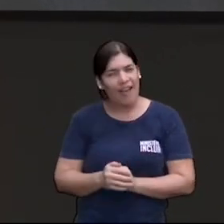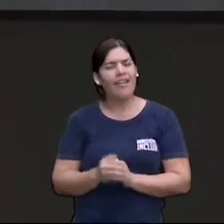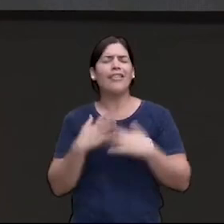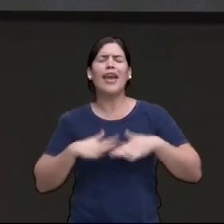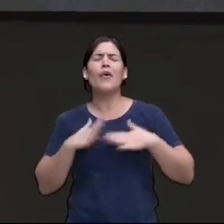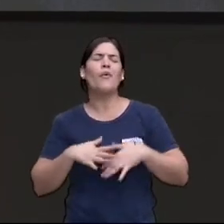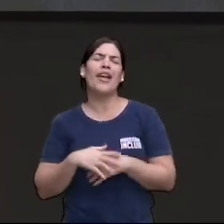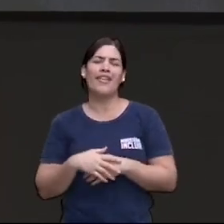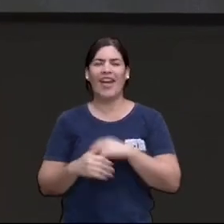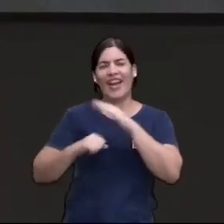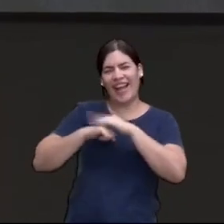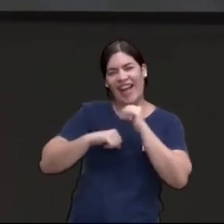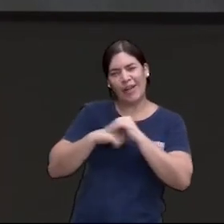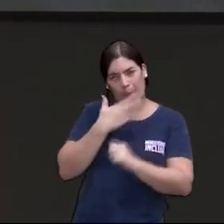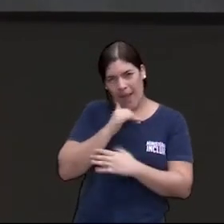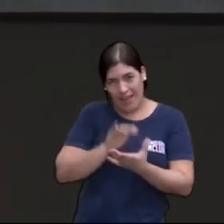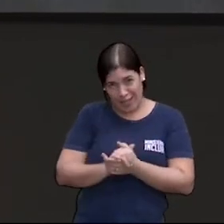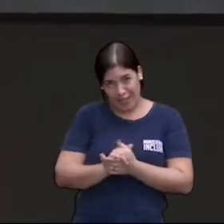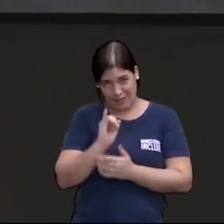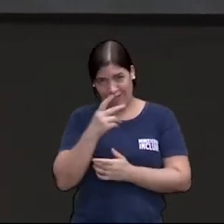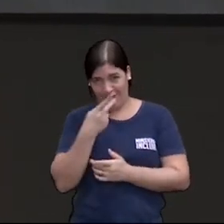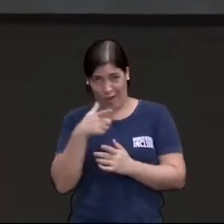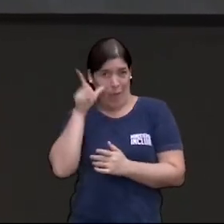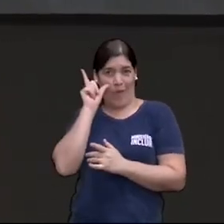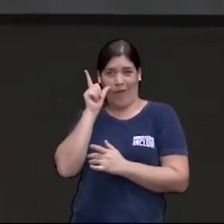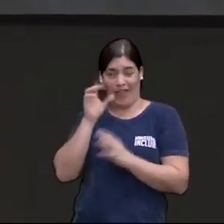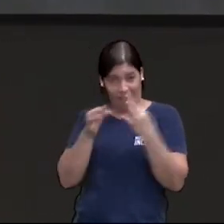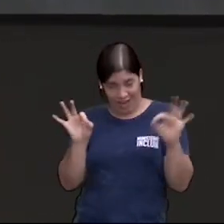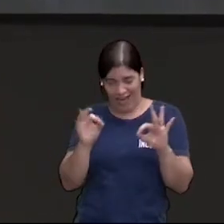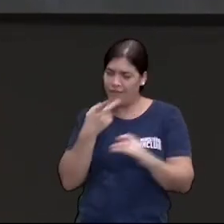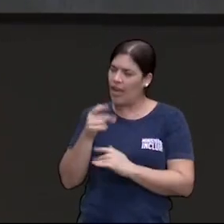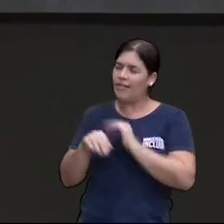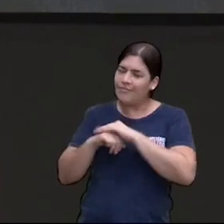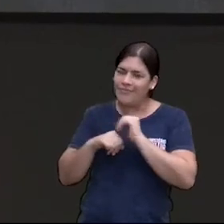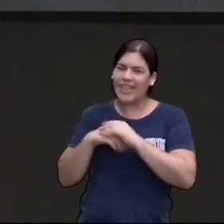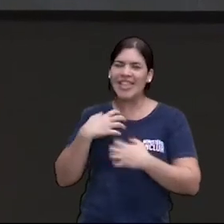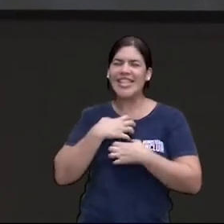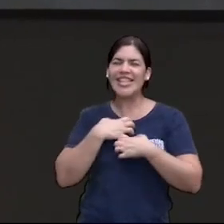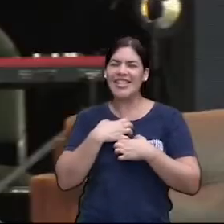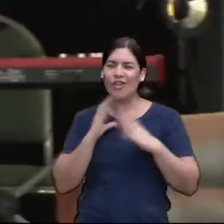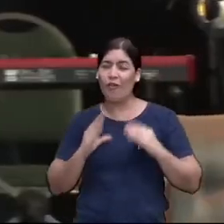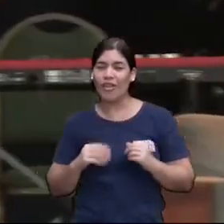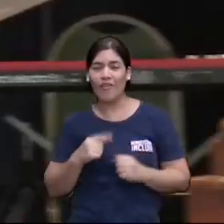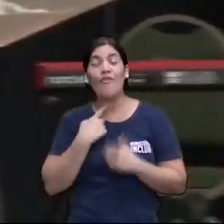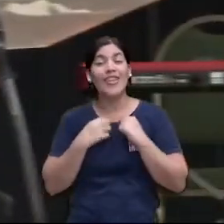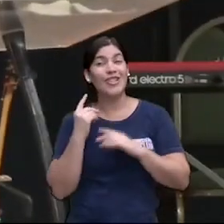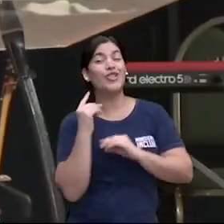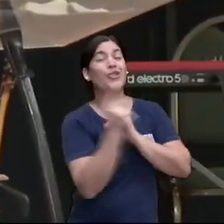tranquila, faz carinho nele. Faz um leve, um leve toque assim para ele se sentir confortável, porque ele está querendo correr já.